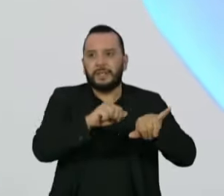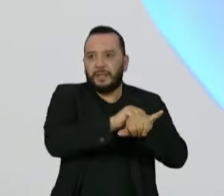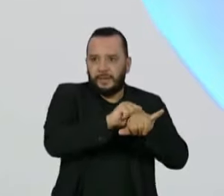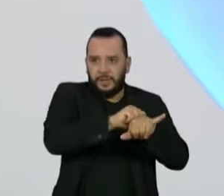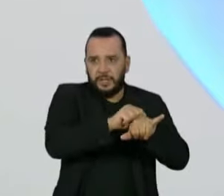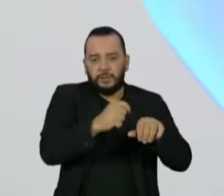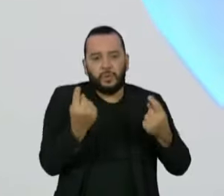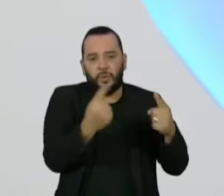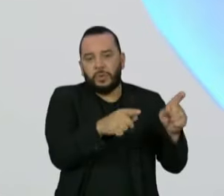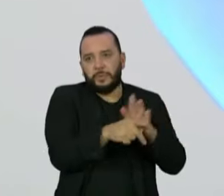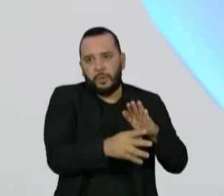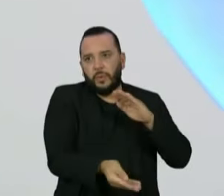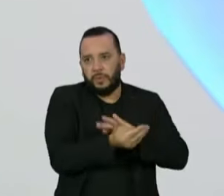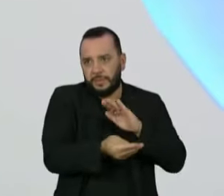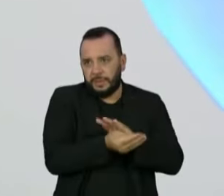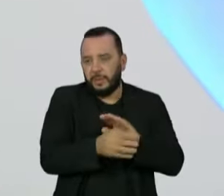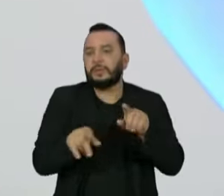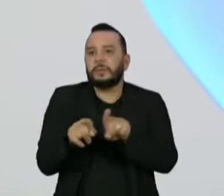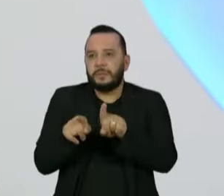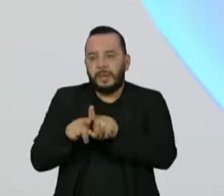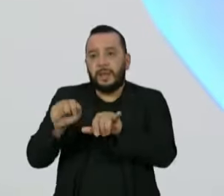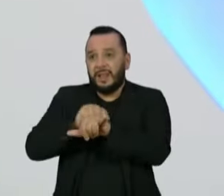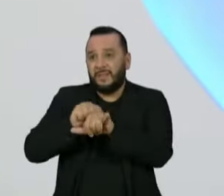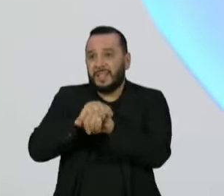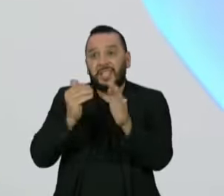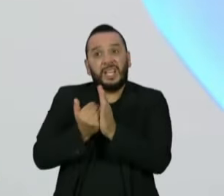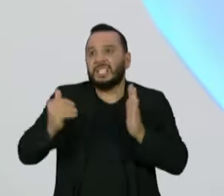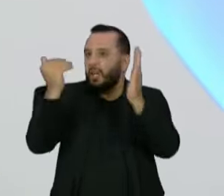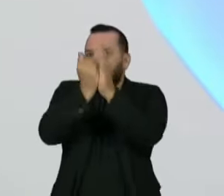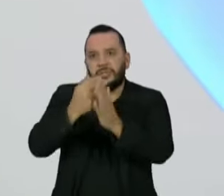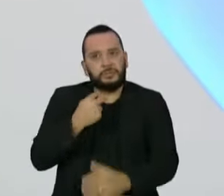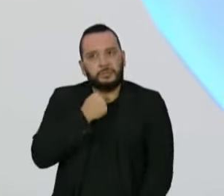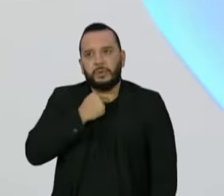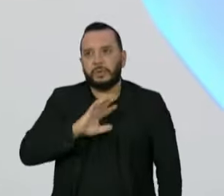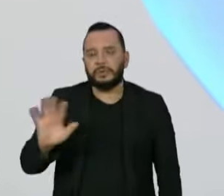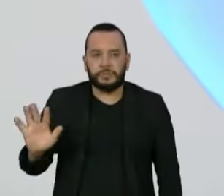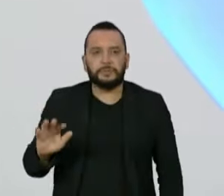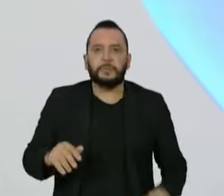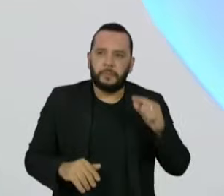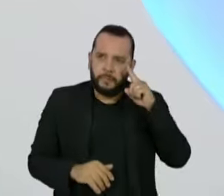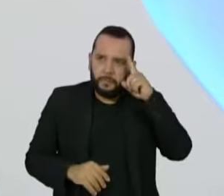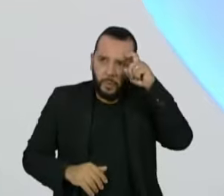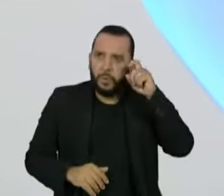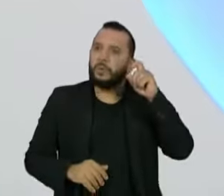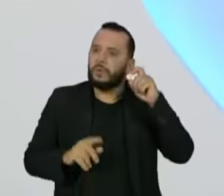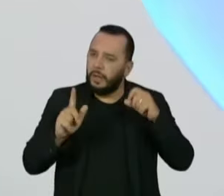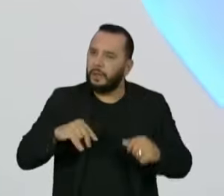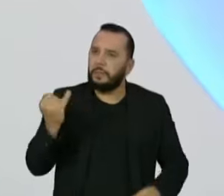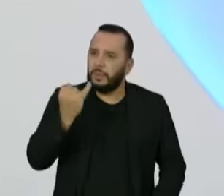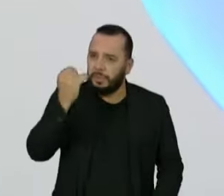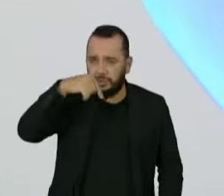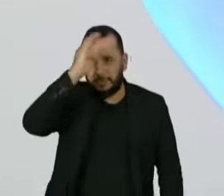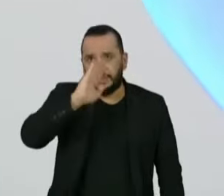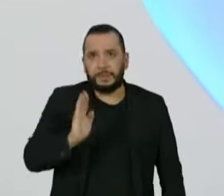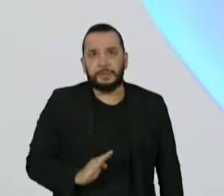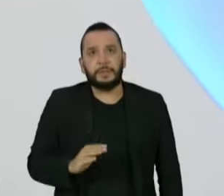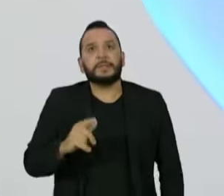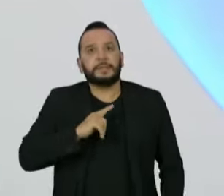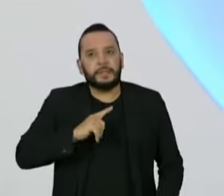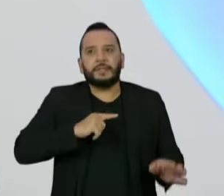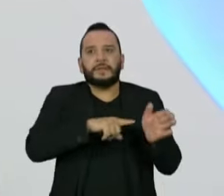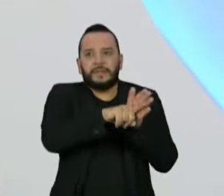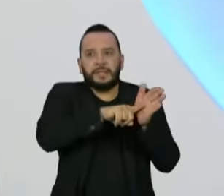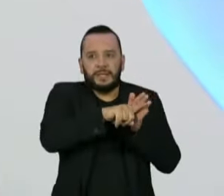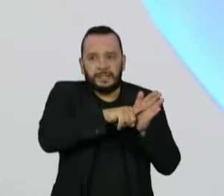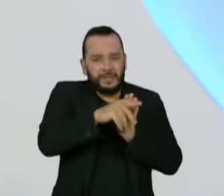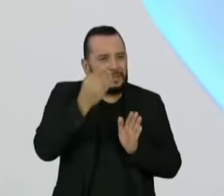sim, que Sérgio Moro teve um papel fundamental na história recente do Brasil. Aquele tipo de operação se tentou fazer por décadas